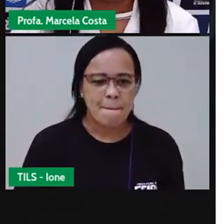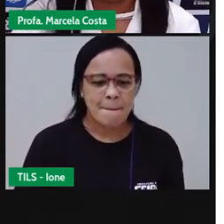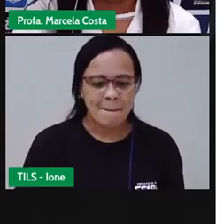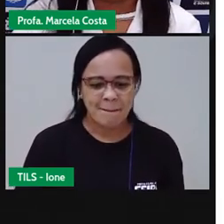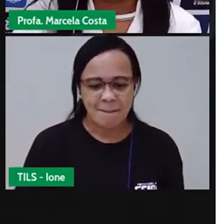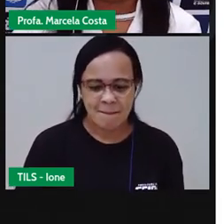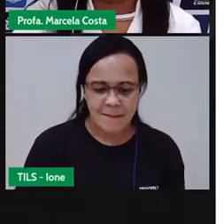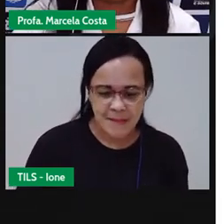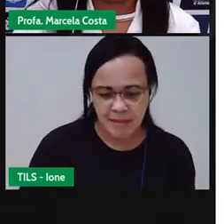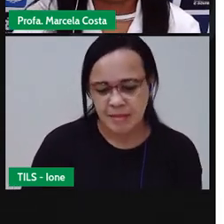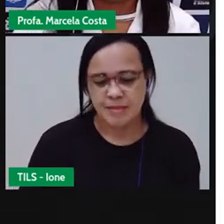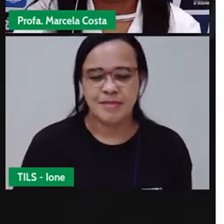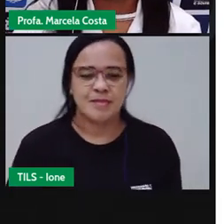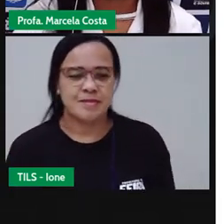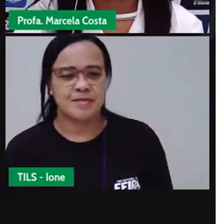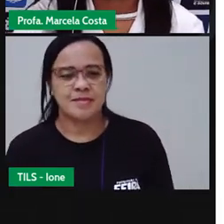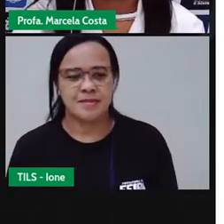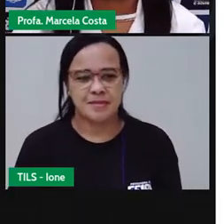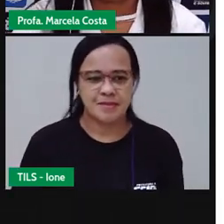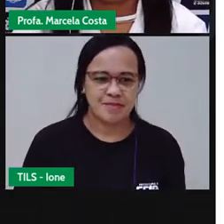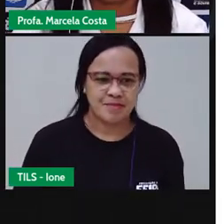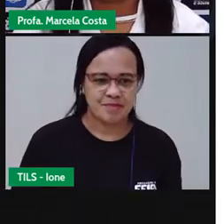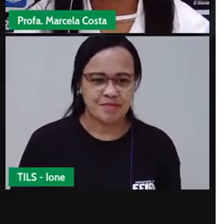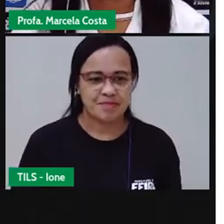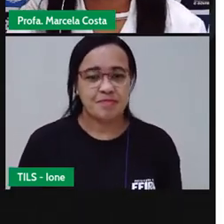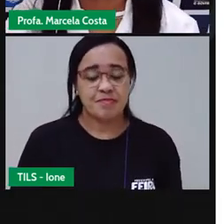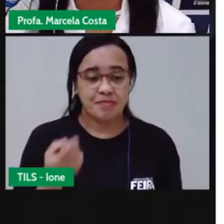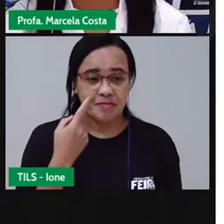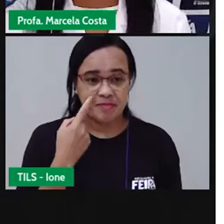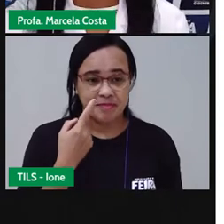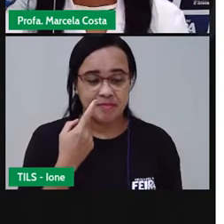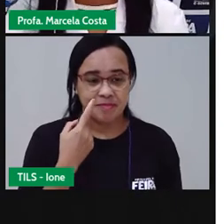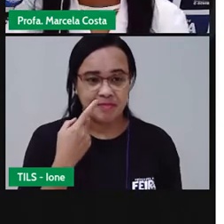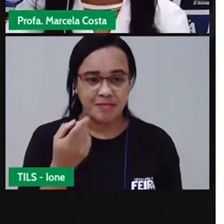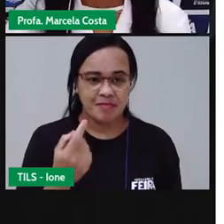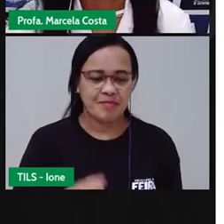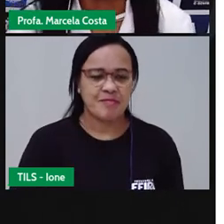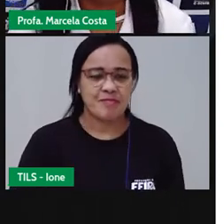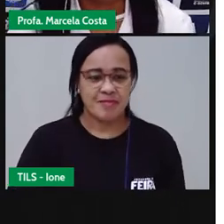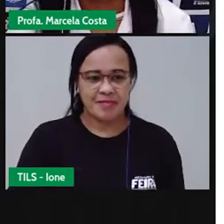intérprete mostrando as palavras.